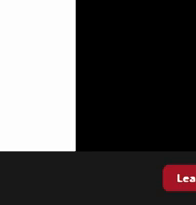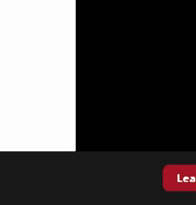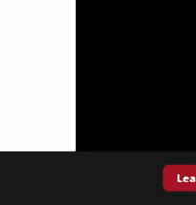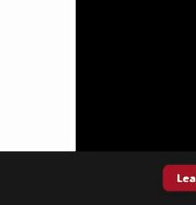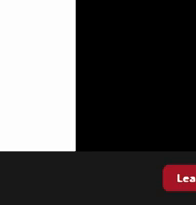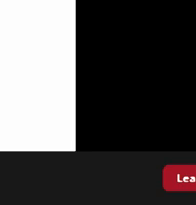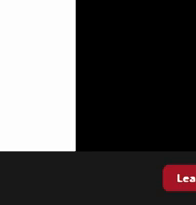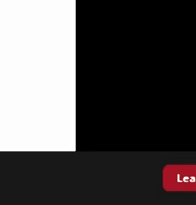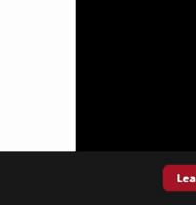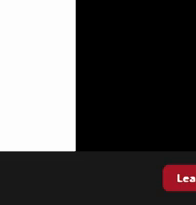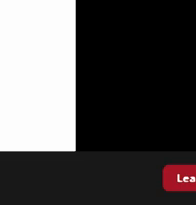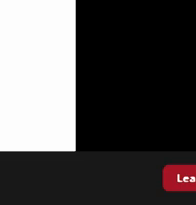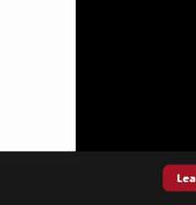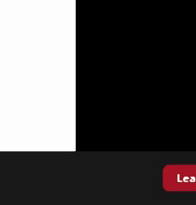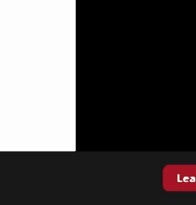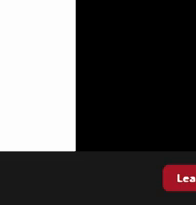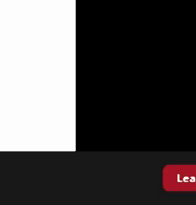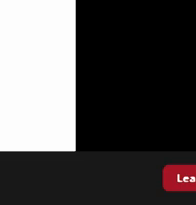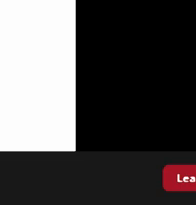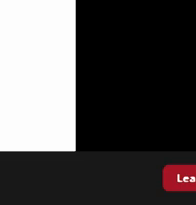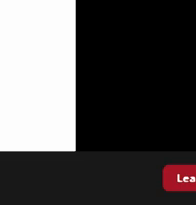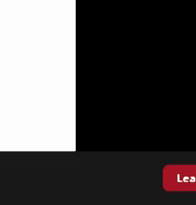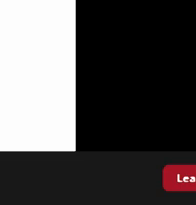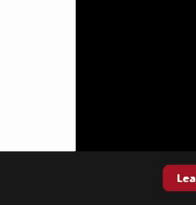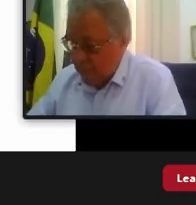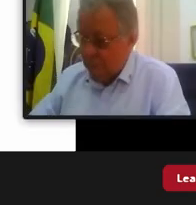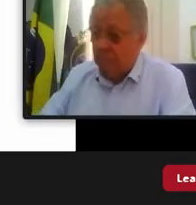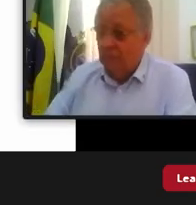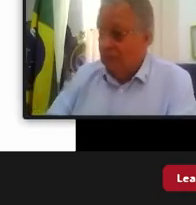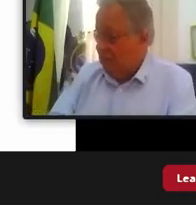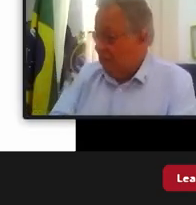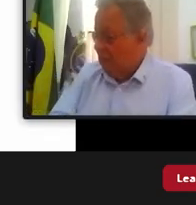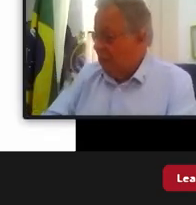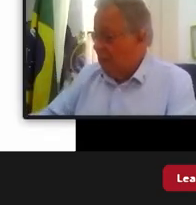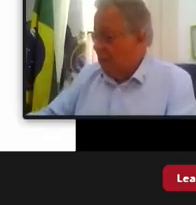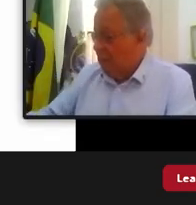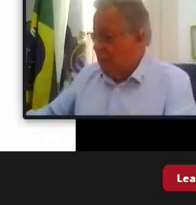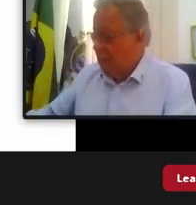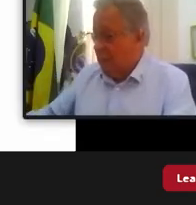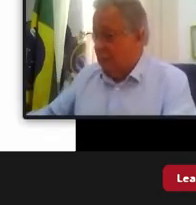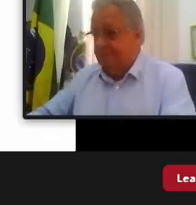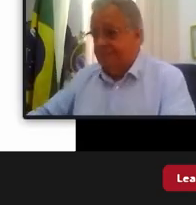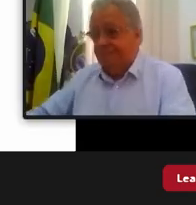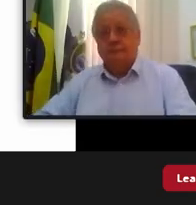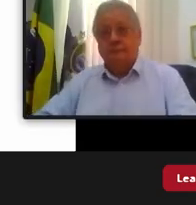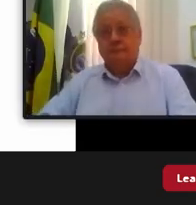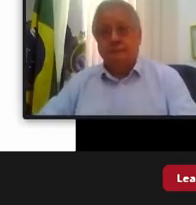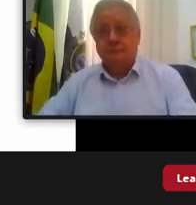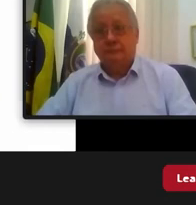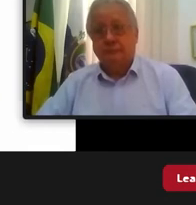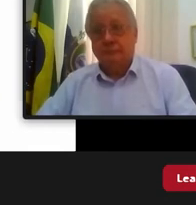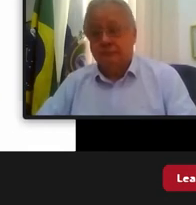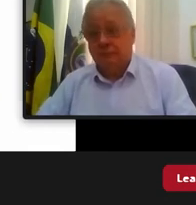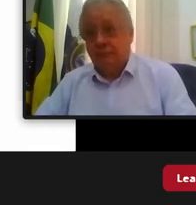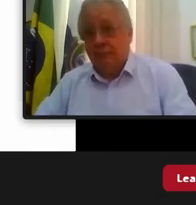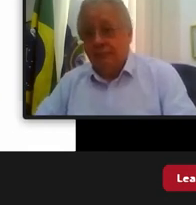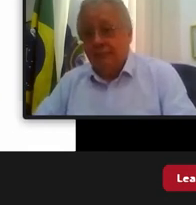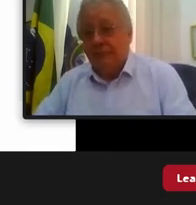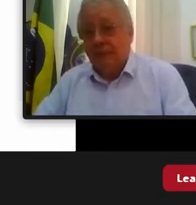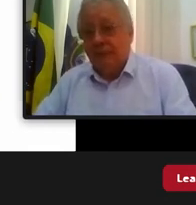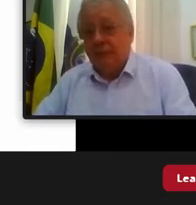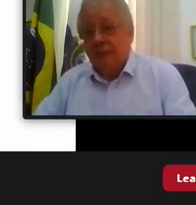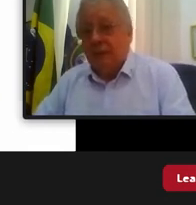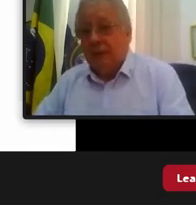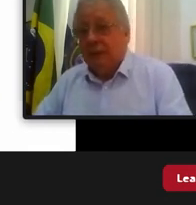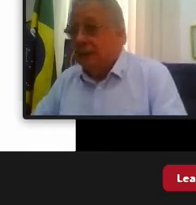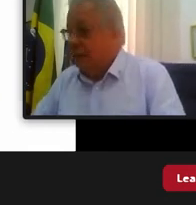deu sim deputado essa última parte é mais fácil porque esse duto é um duto que a gente chama de não integrante ele é não integrante da concessão ou